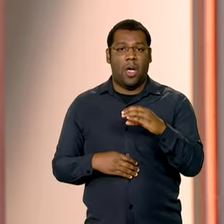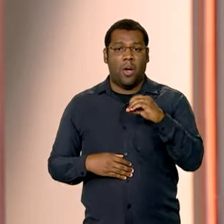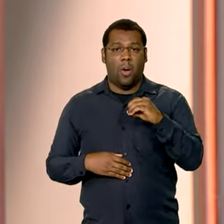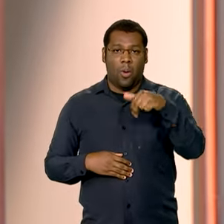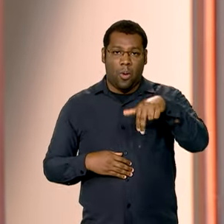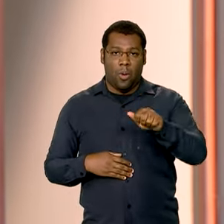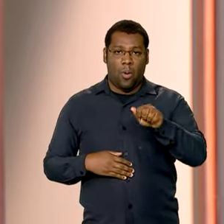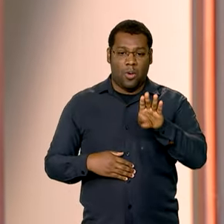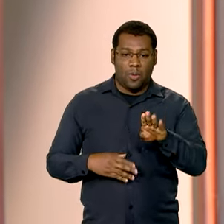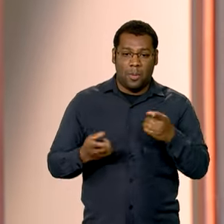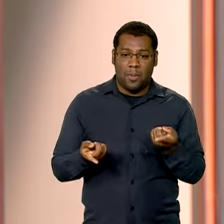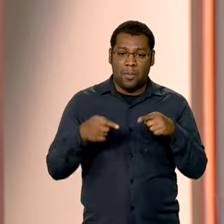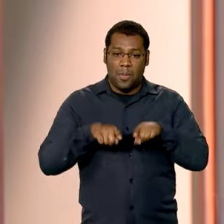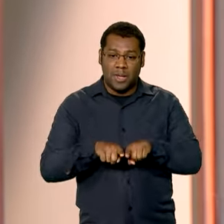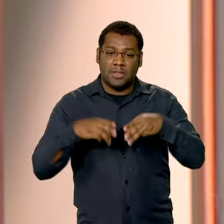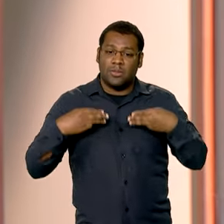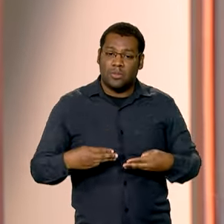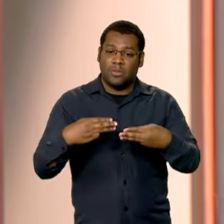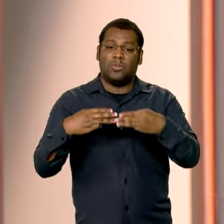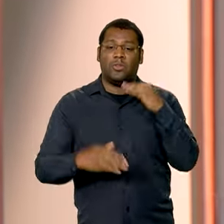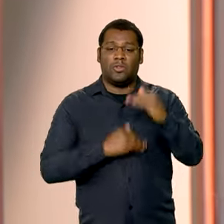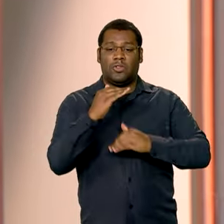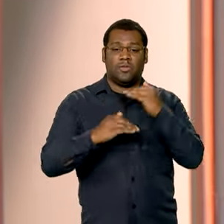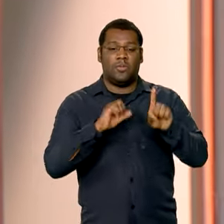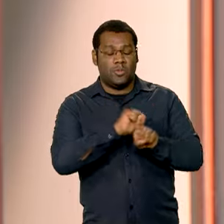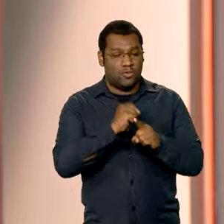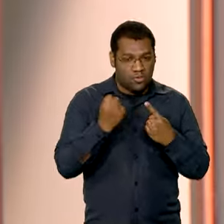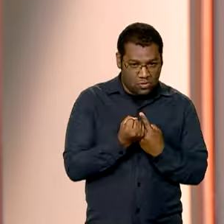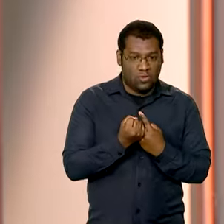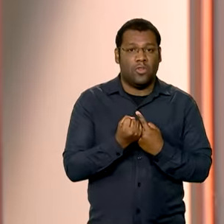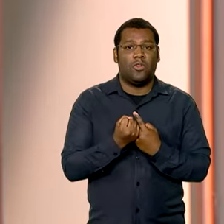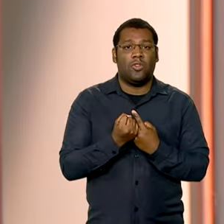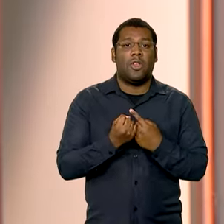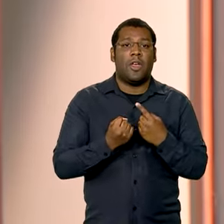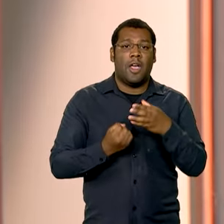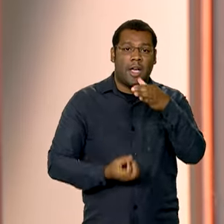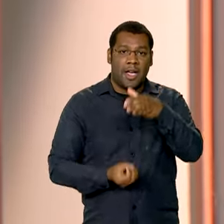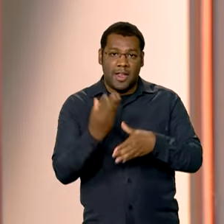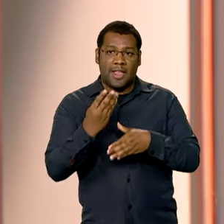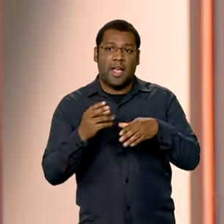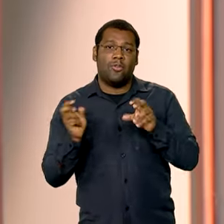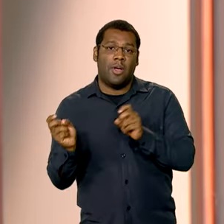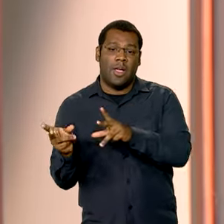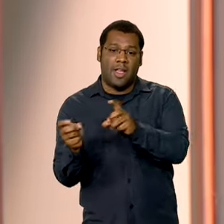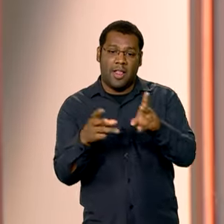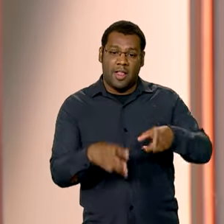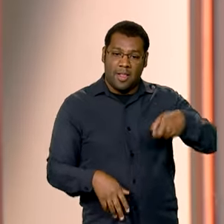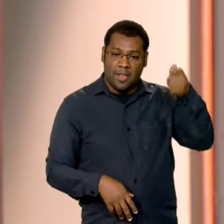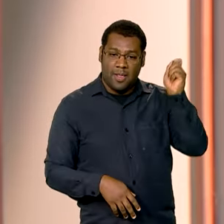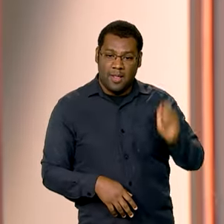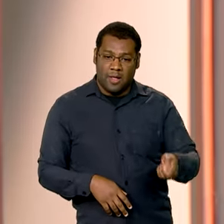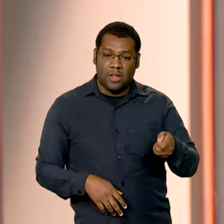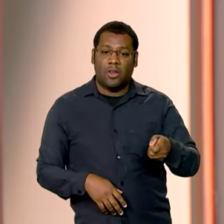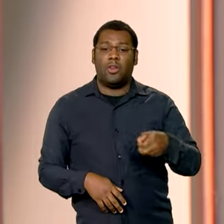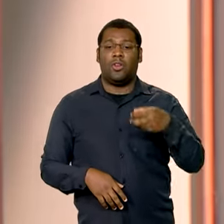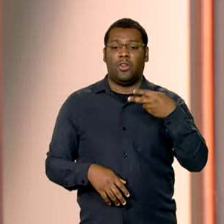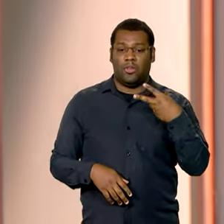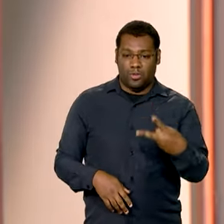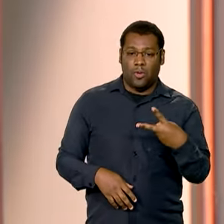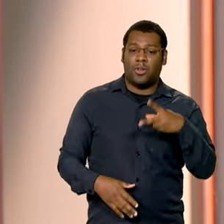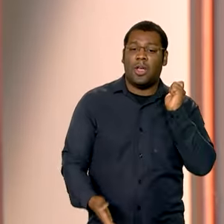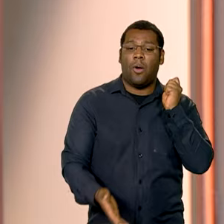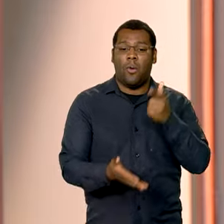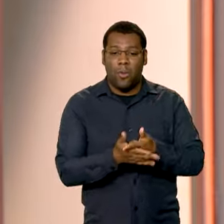parceria com o Ministério do Desenvolvimento Social, realizou dois leilões para a compra de quase 80 mil cestas de